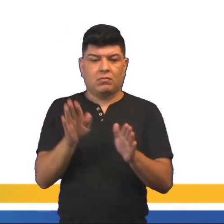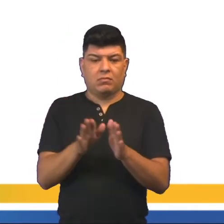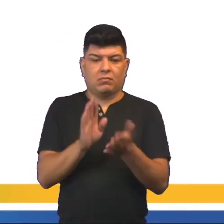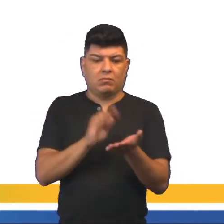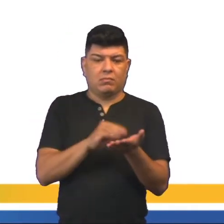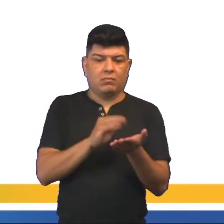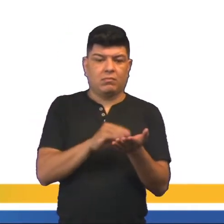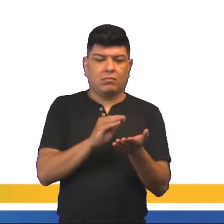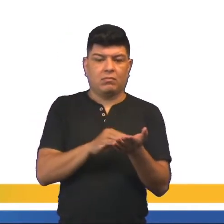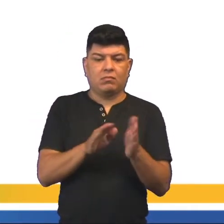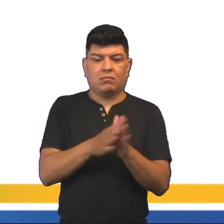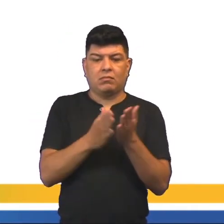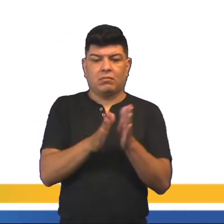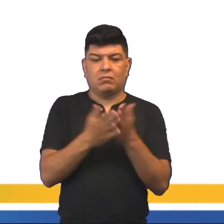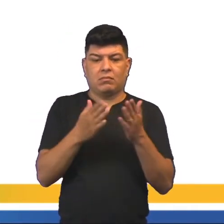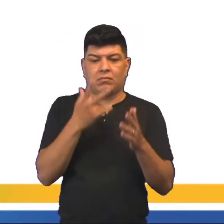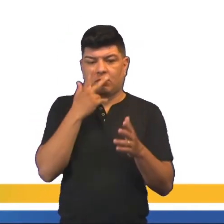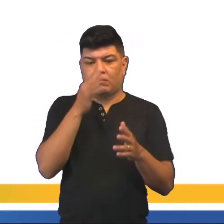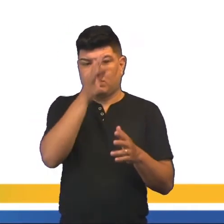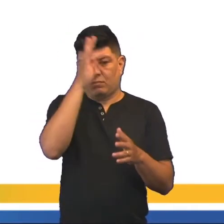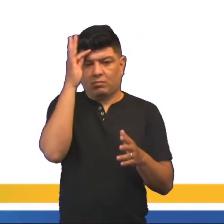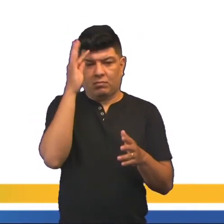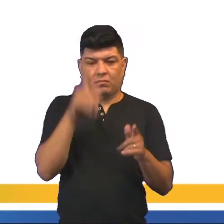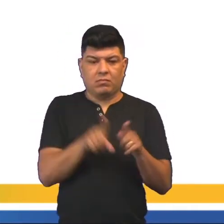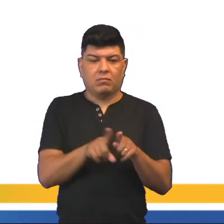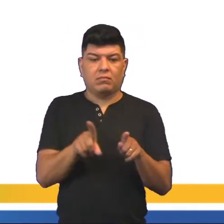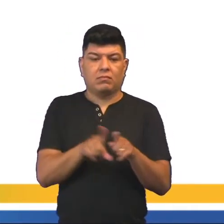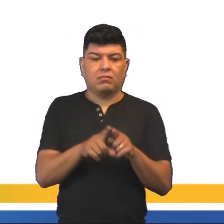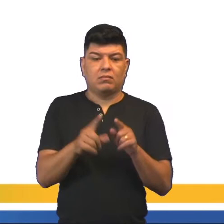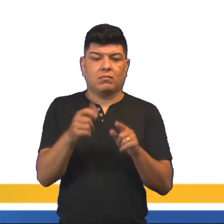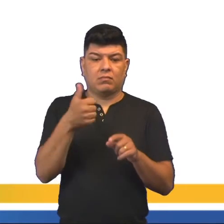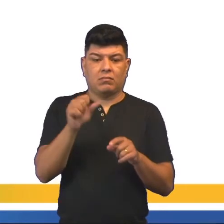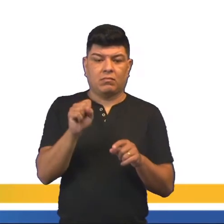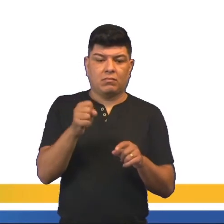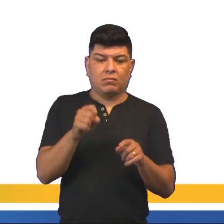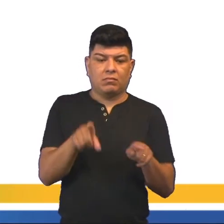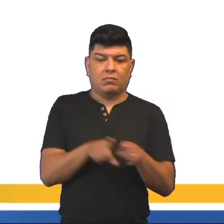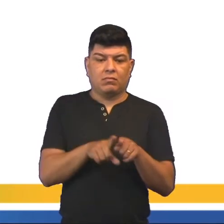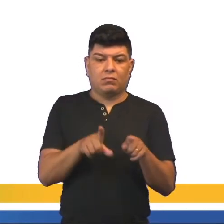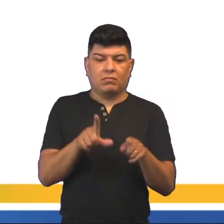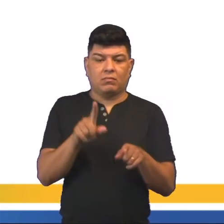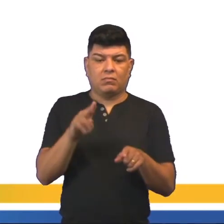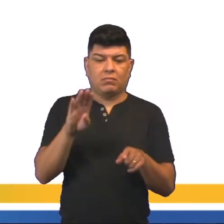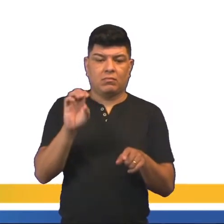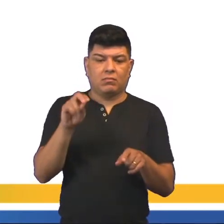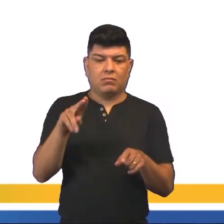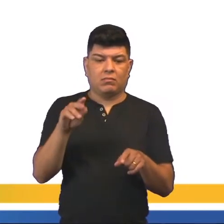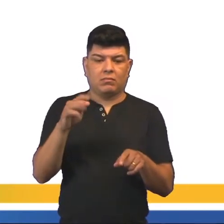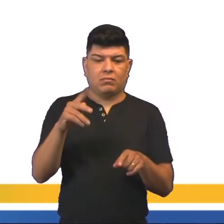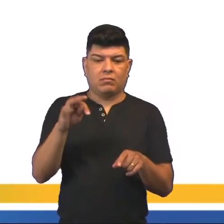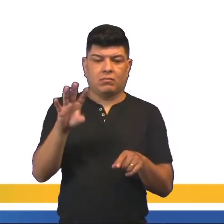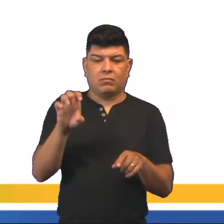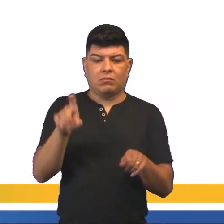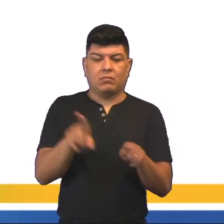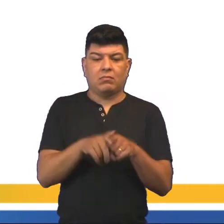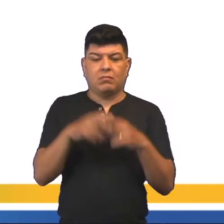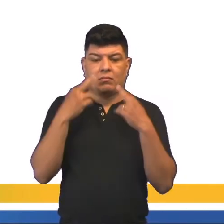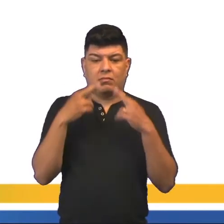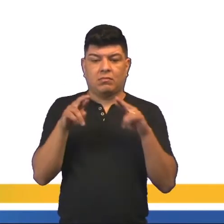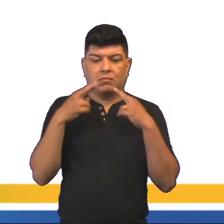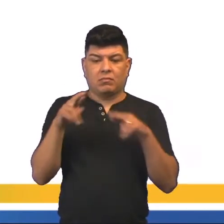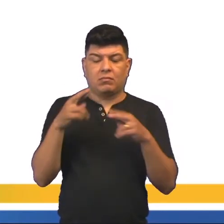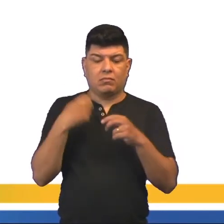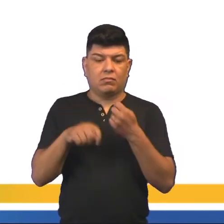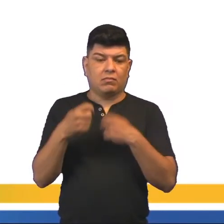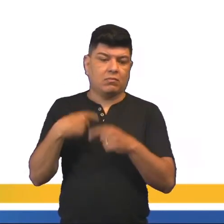Miséria da Filosofia, as Teses sobre o Superior Bar, o XVIII de Blumário, de Luiz Bonaparte, Contribuição à Crítica